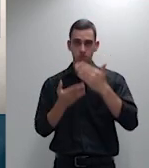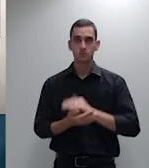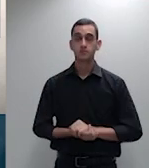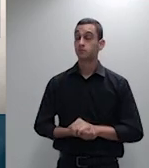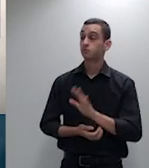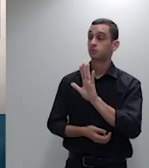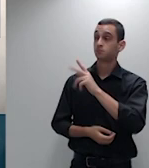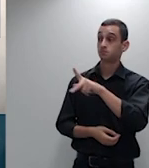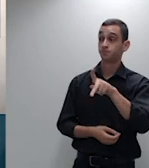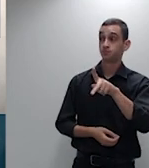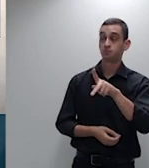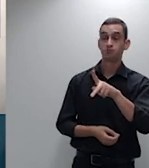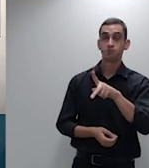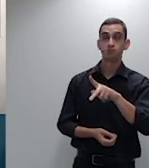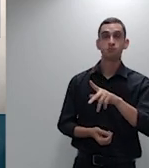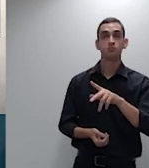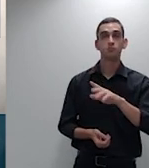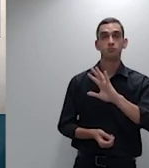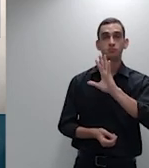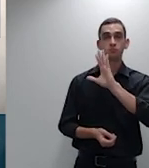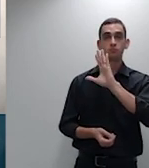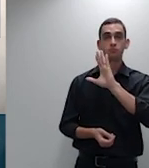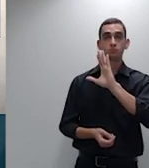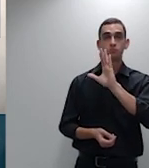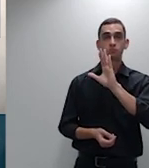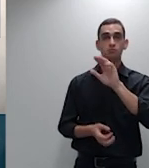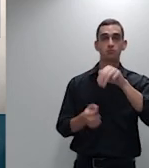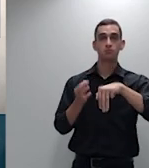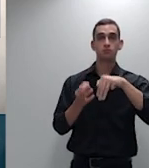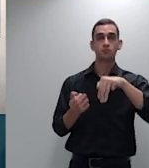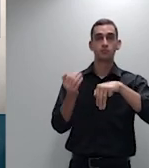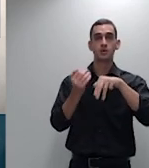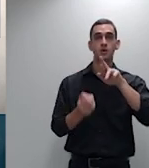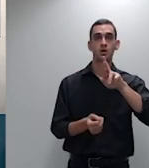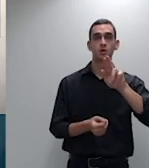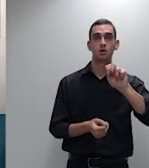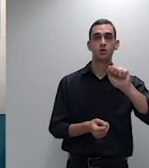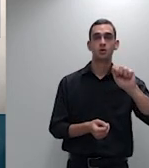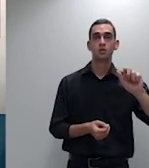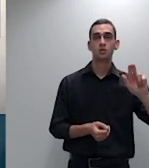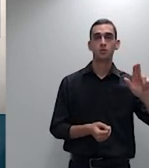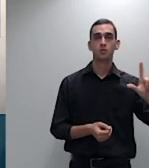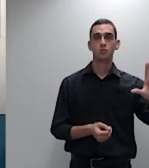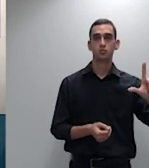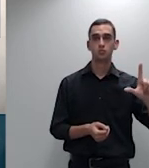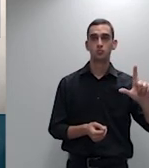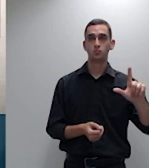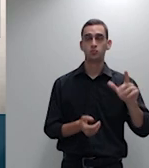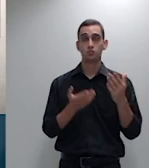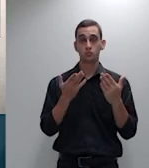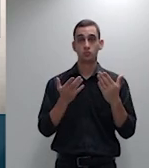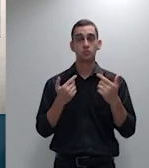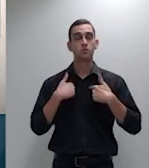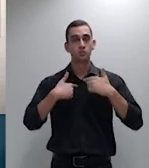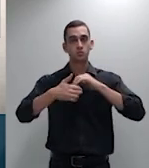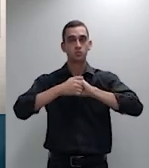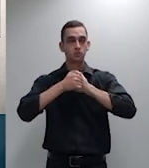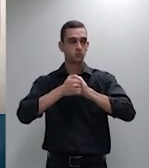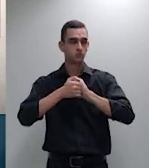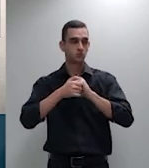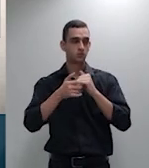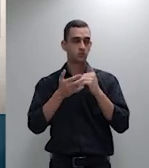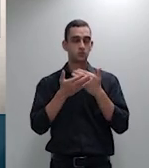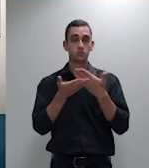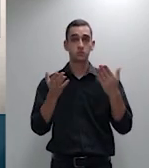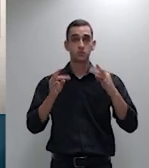Presidente Presidente Ministro Raul Obrigado senhor presidente cumprimento dos advogados pelas sustentações